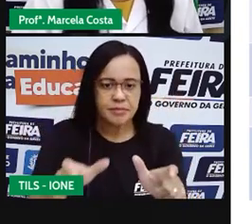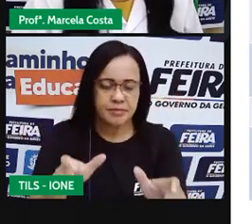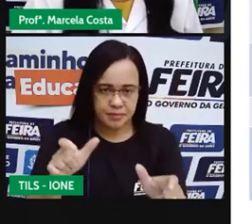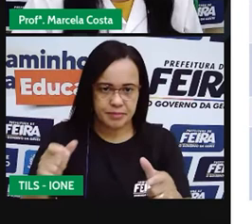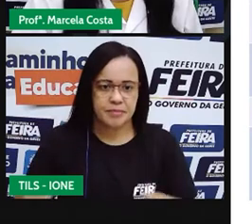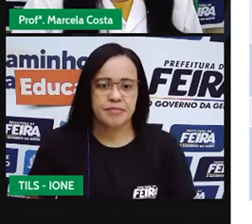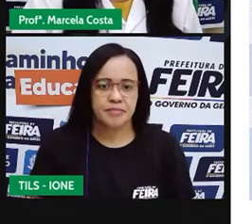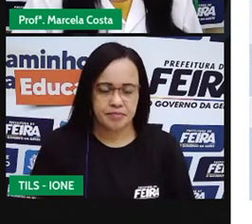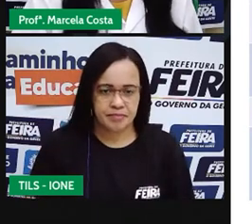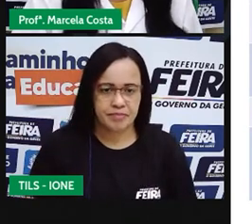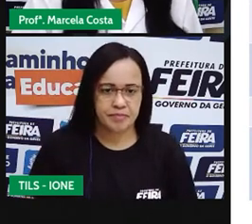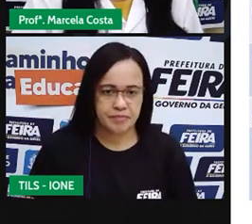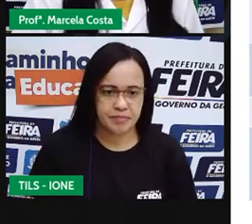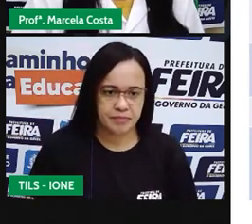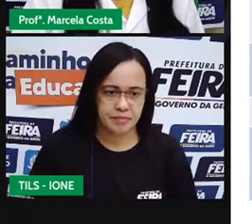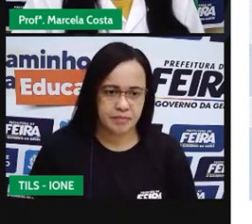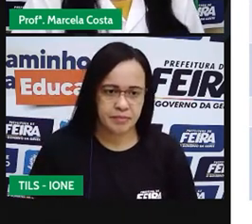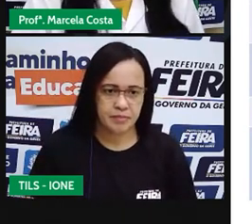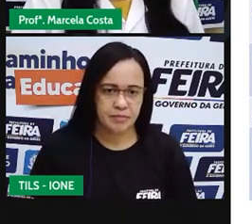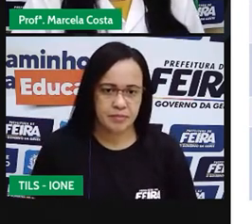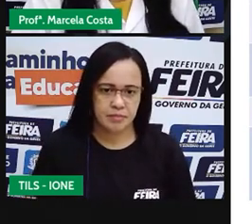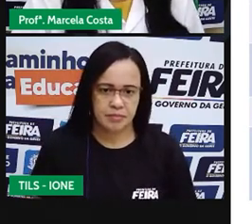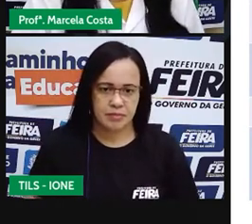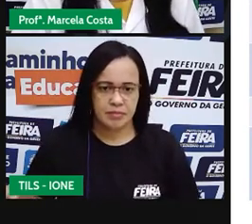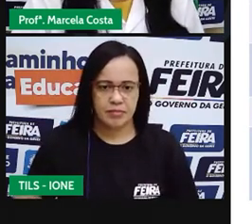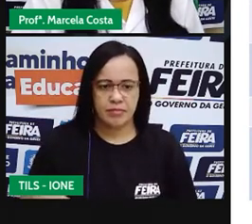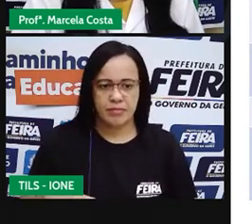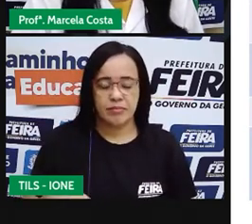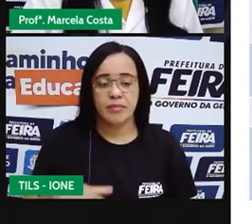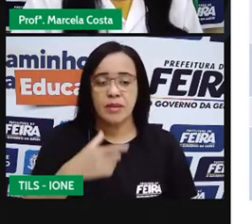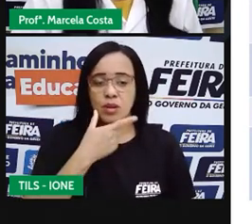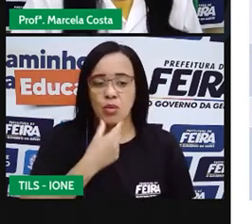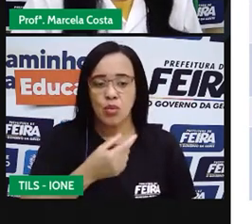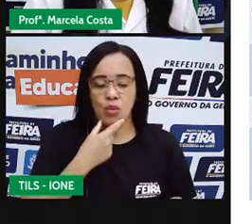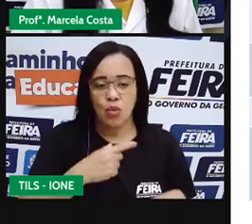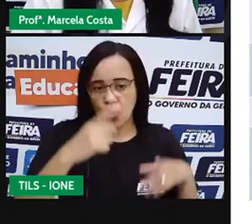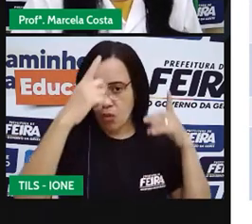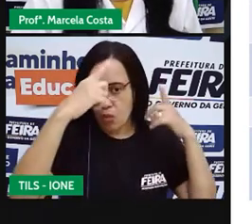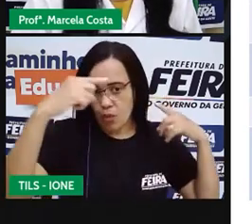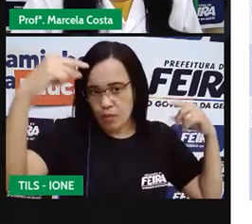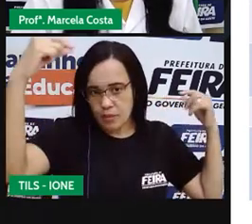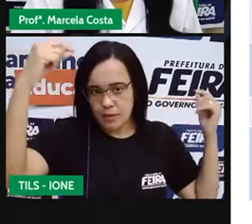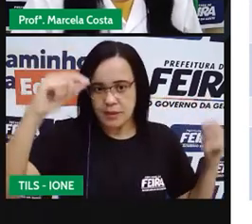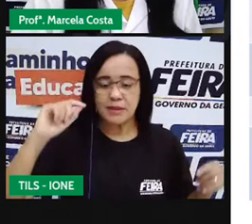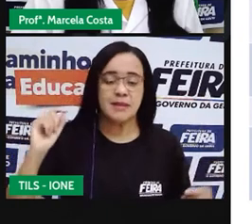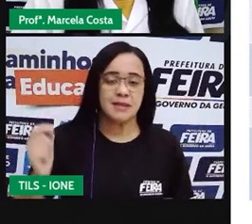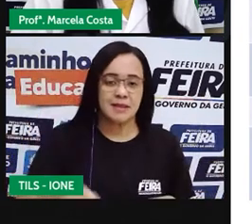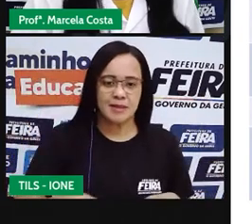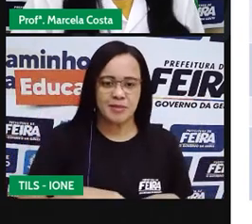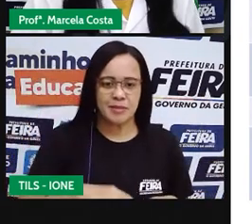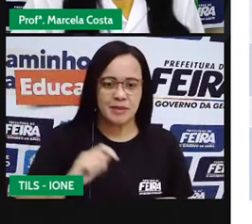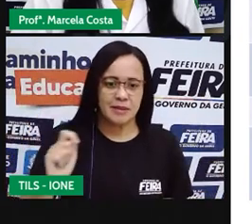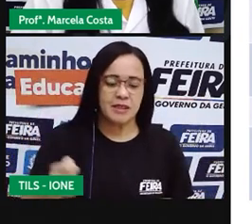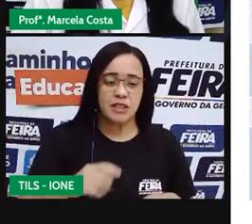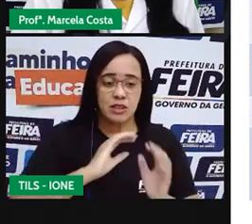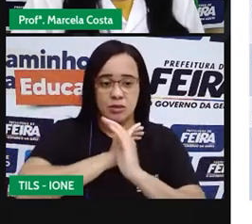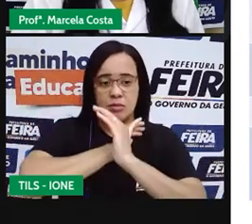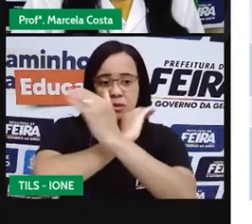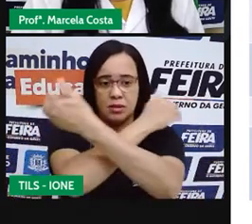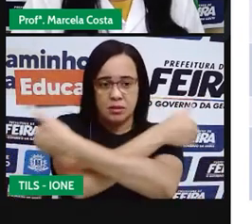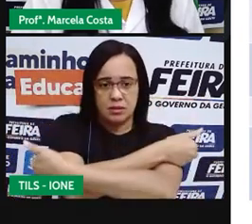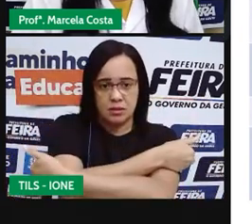Dormecida, o Príncipe Encantado, da história Branca de Neve, a